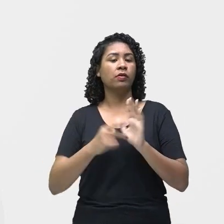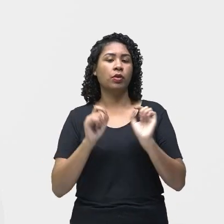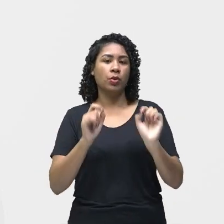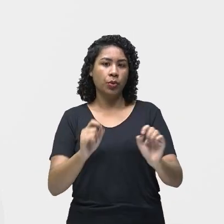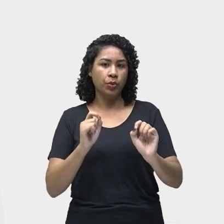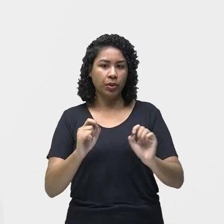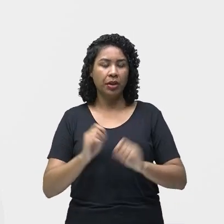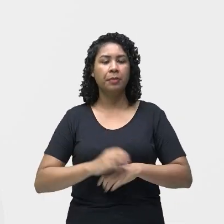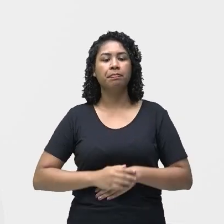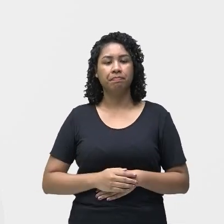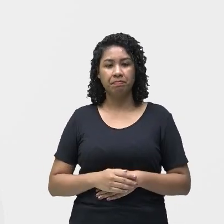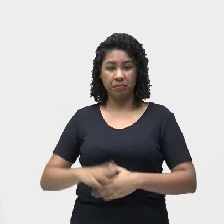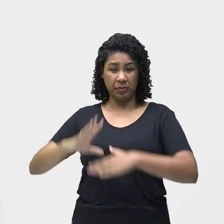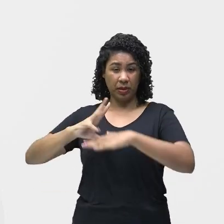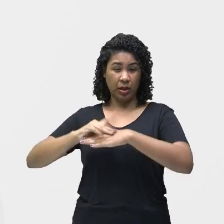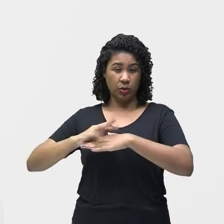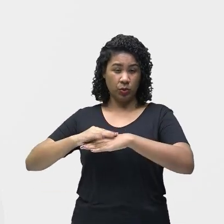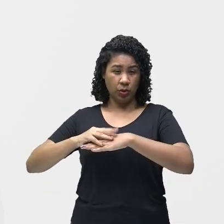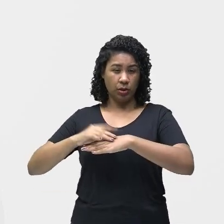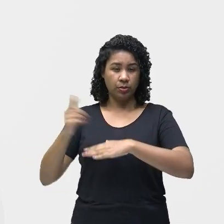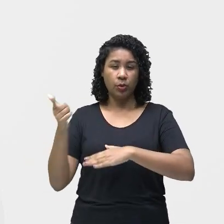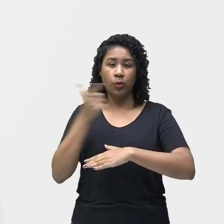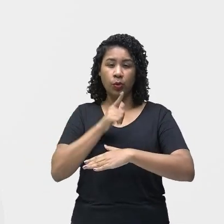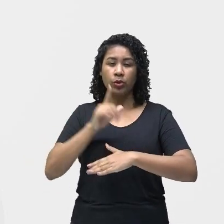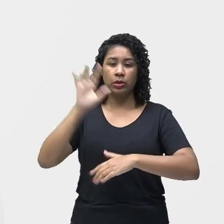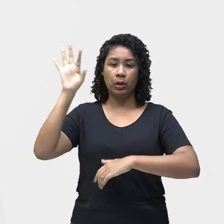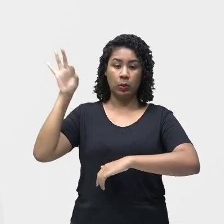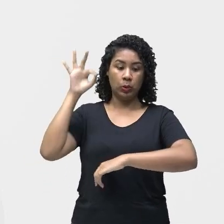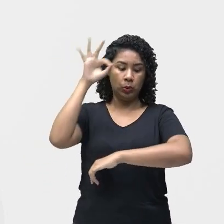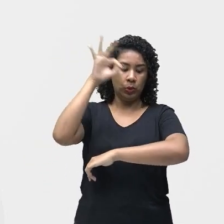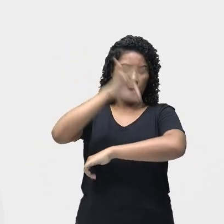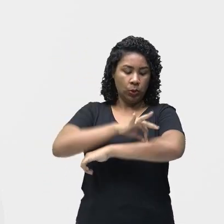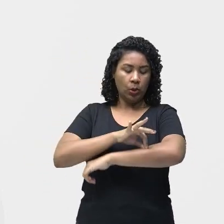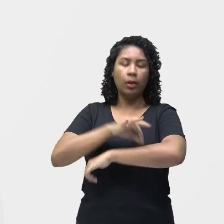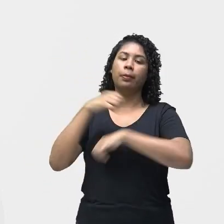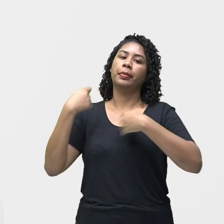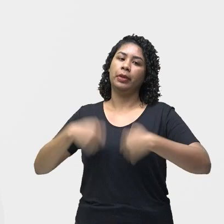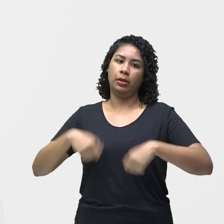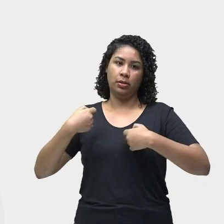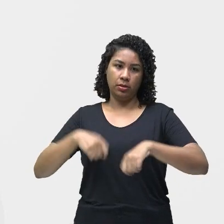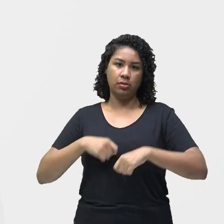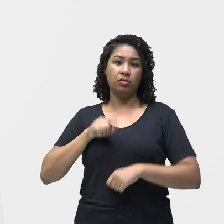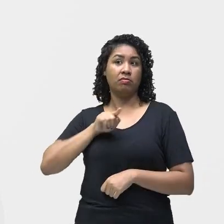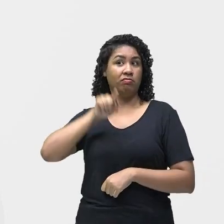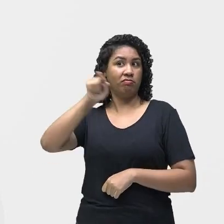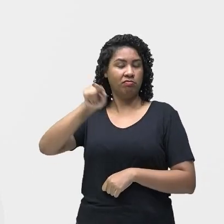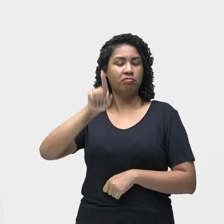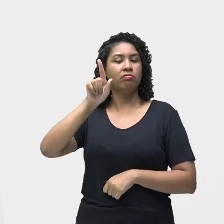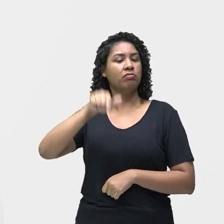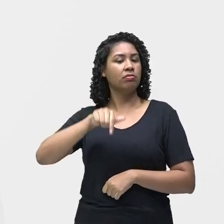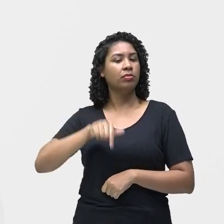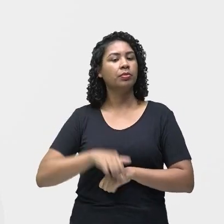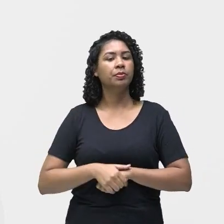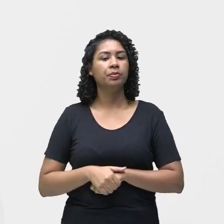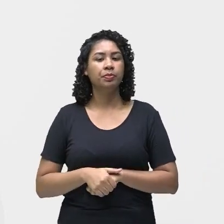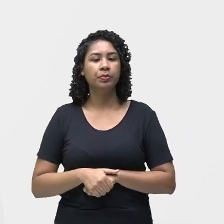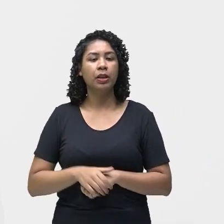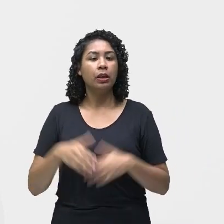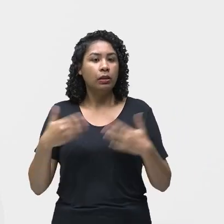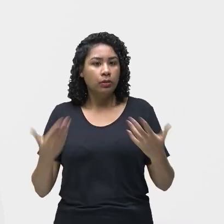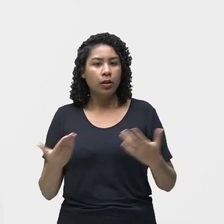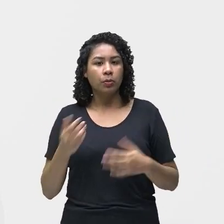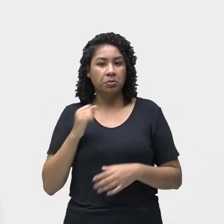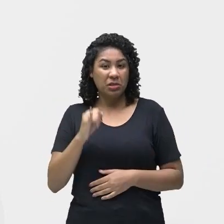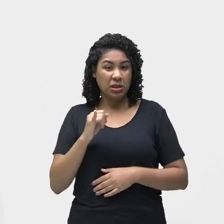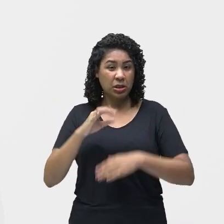que a patologia seja passada de um ser para o outro, é necessário um veículo de transmissão. Então, para que a doença